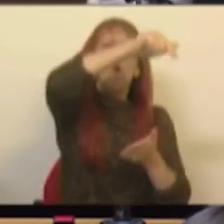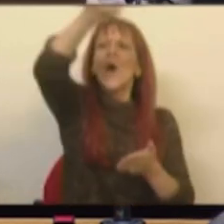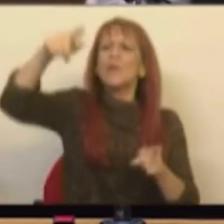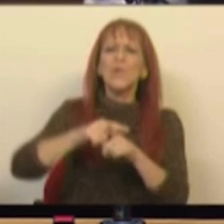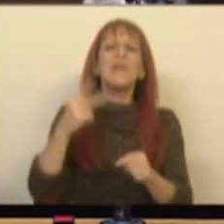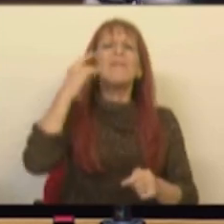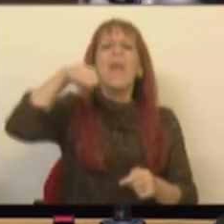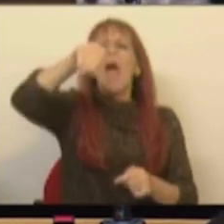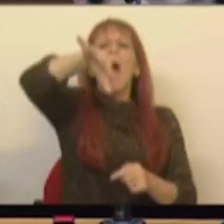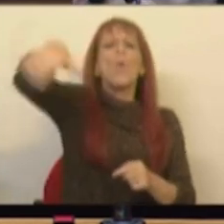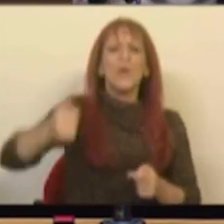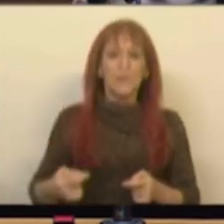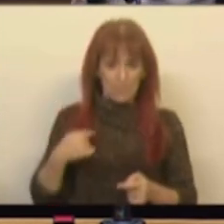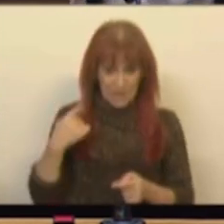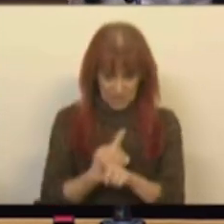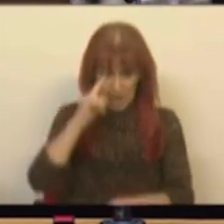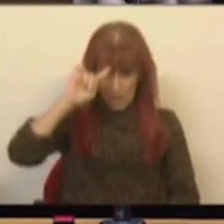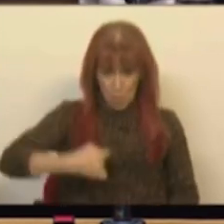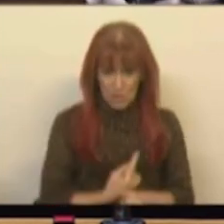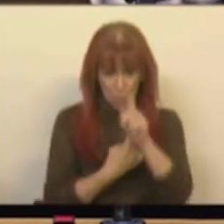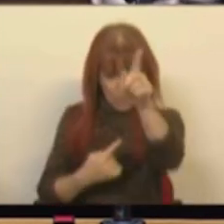onde vivem. Mas sei uma coisa.